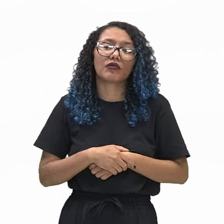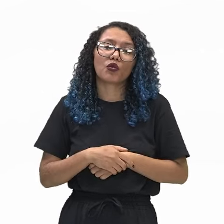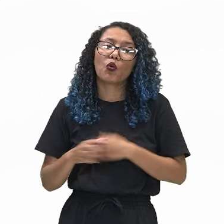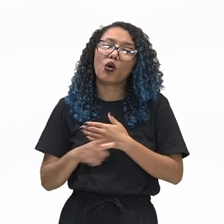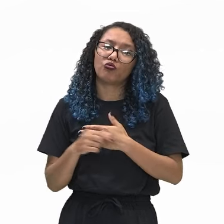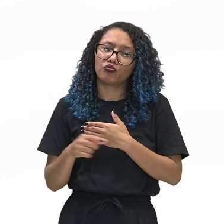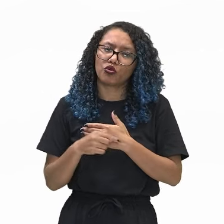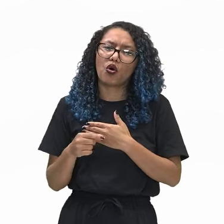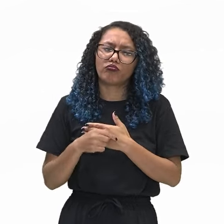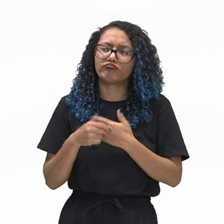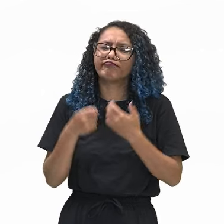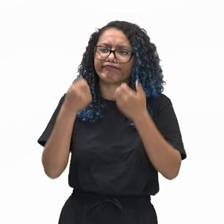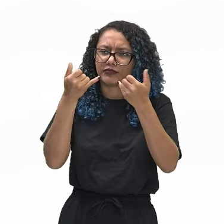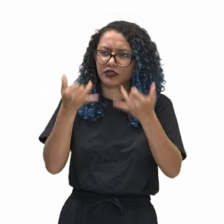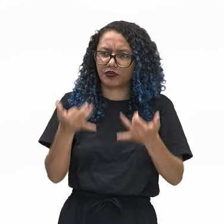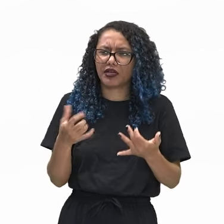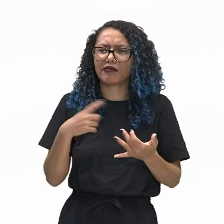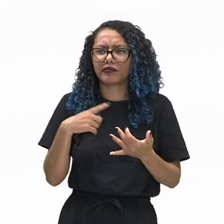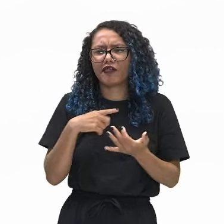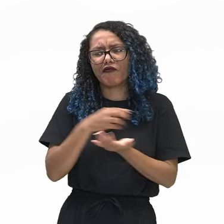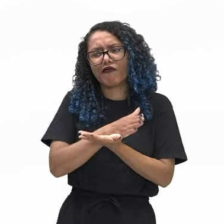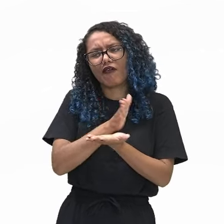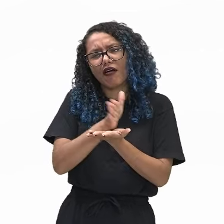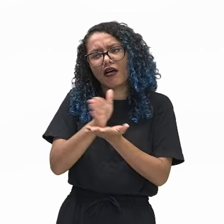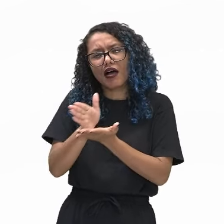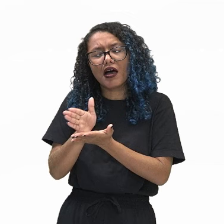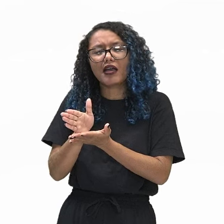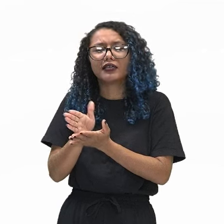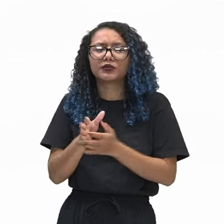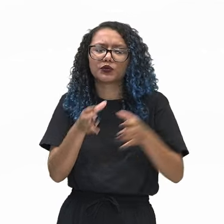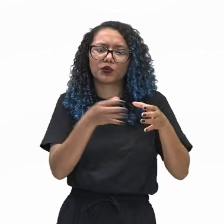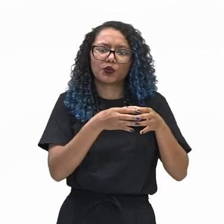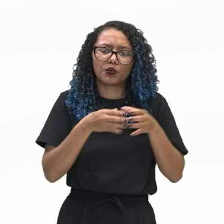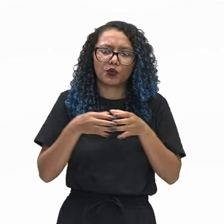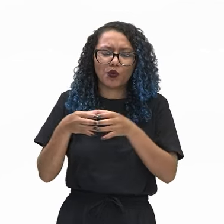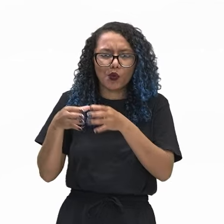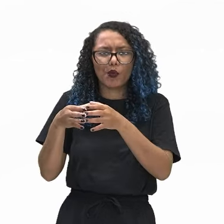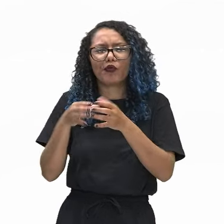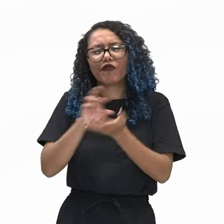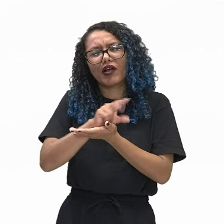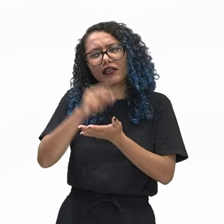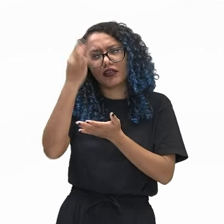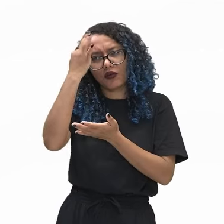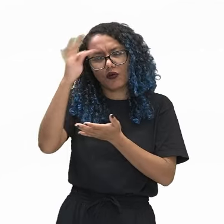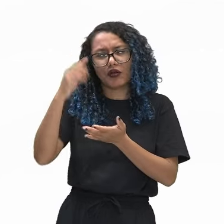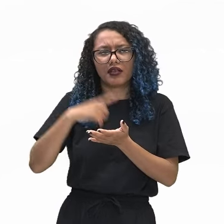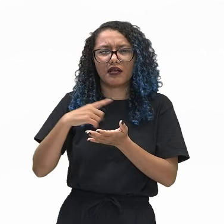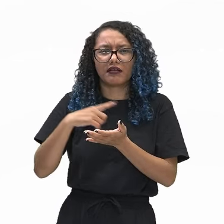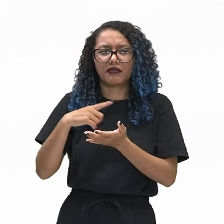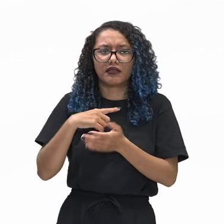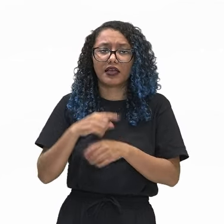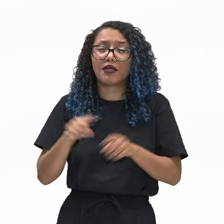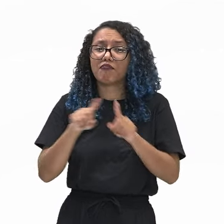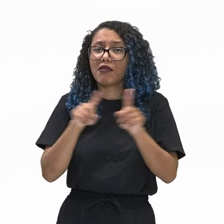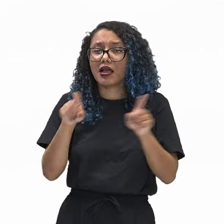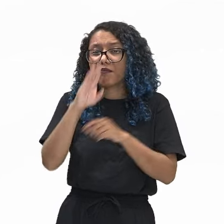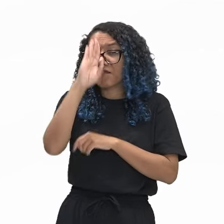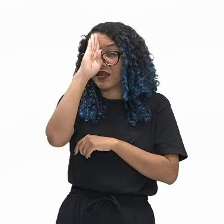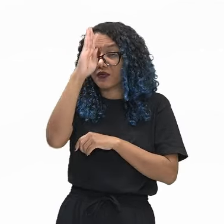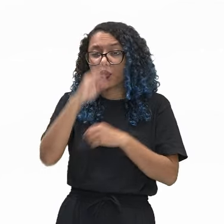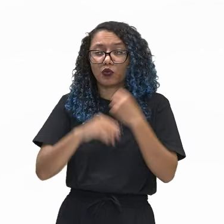estão agrupadas de acordo com teorias diversas compreendidas em duas principais